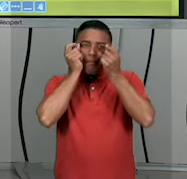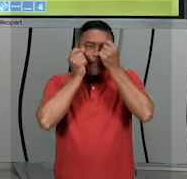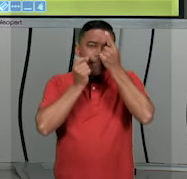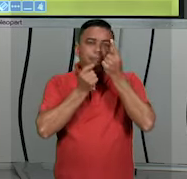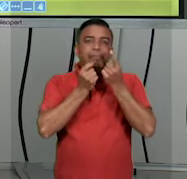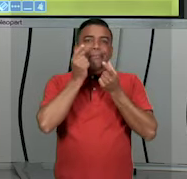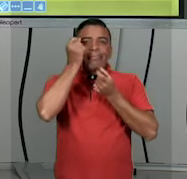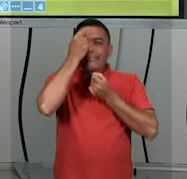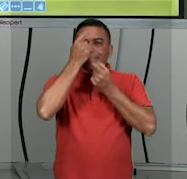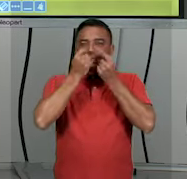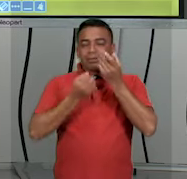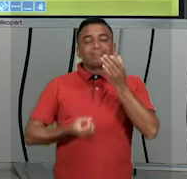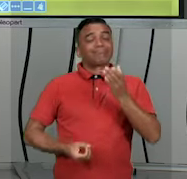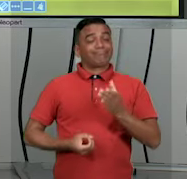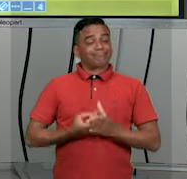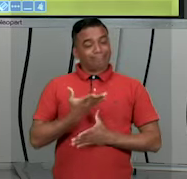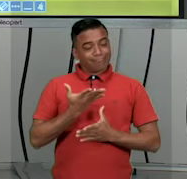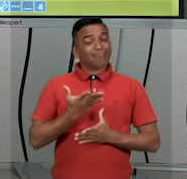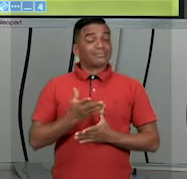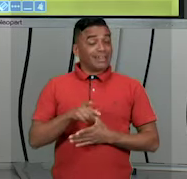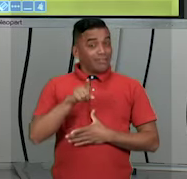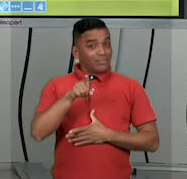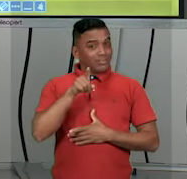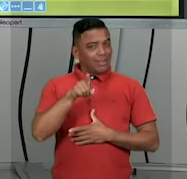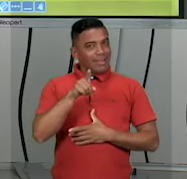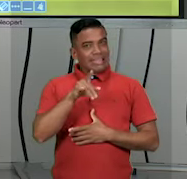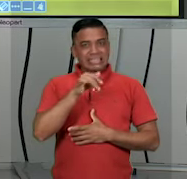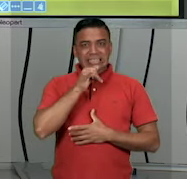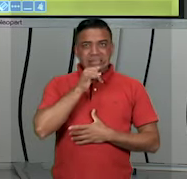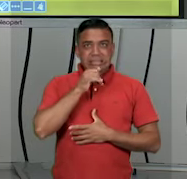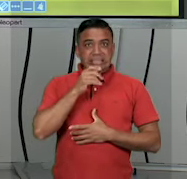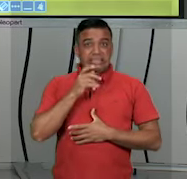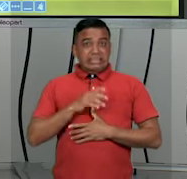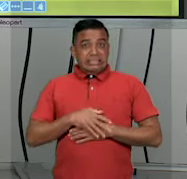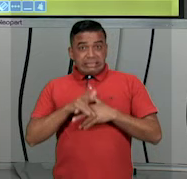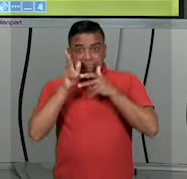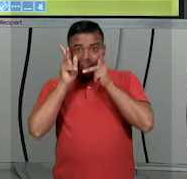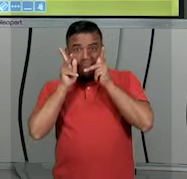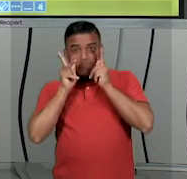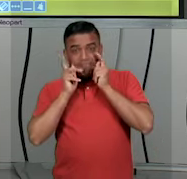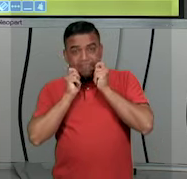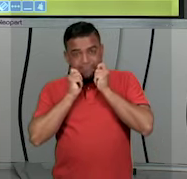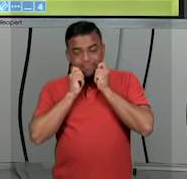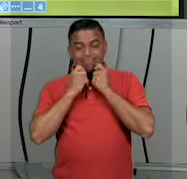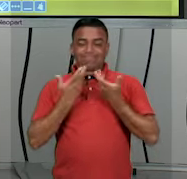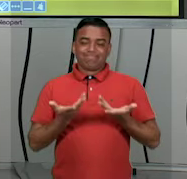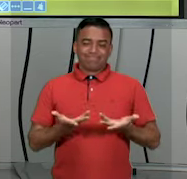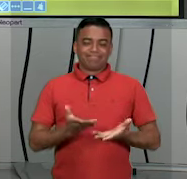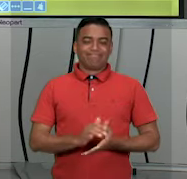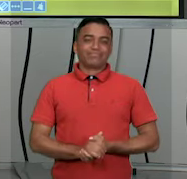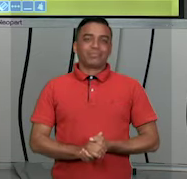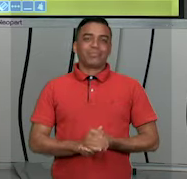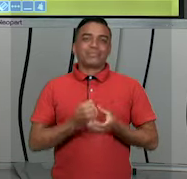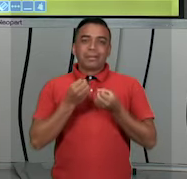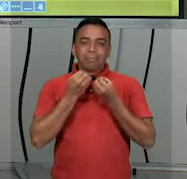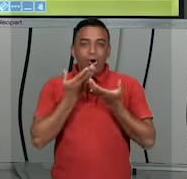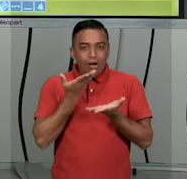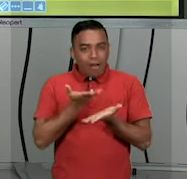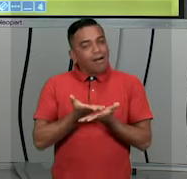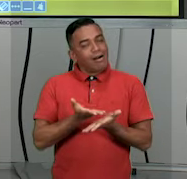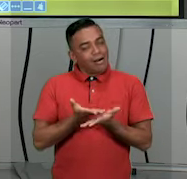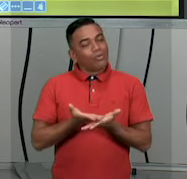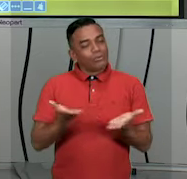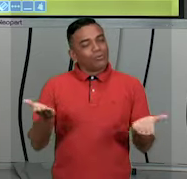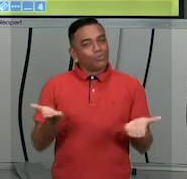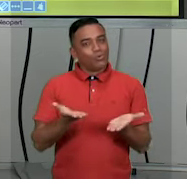acne, as espinhas que vão te deixar sem graça, que vão te deixar com vergonha. Bom, essa foi a nossa